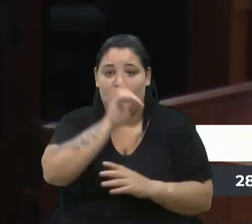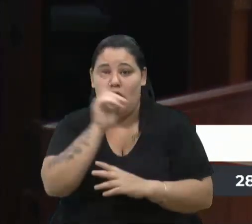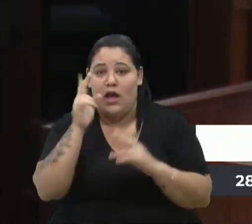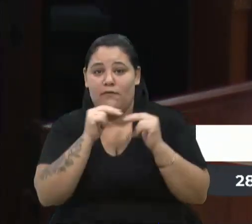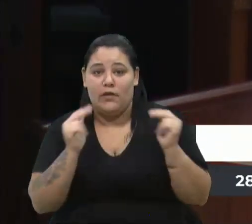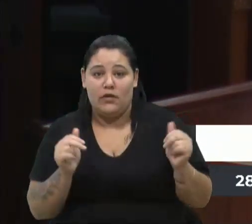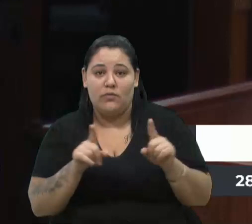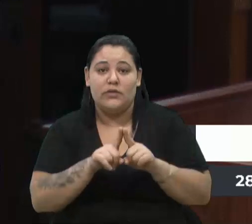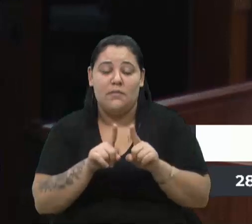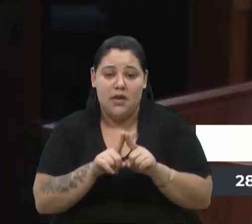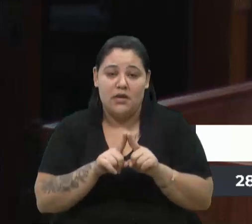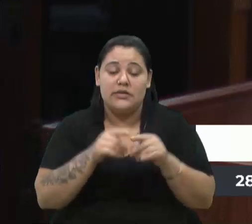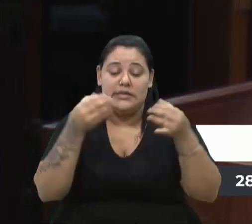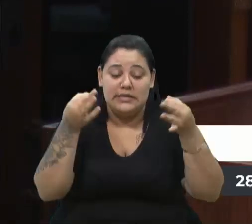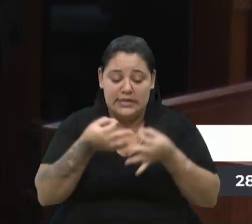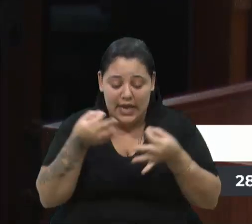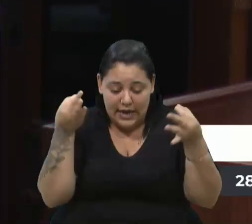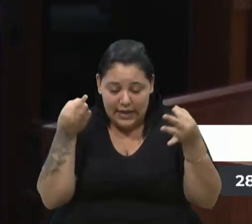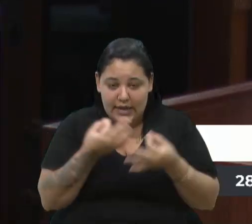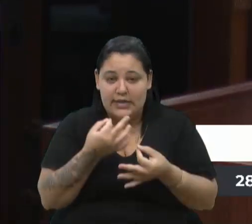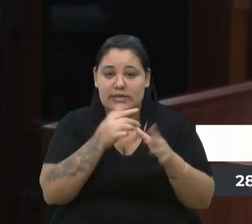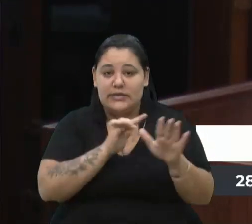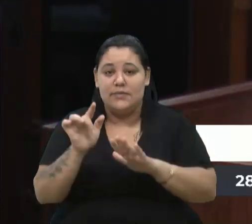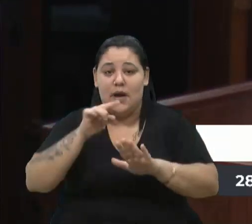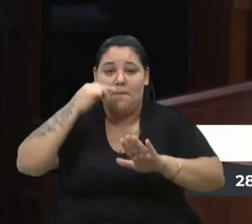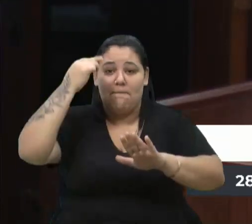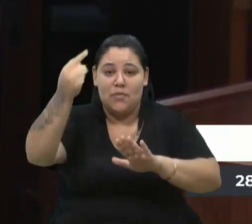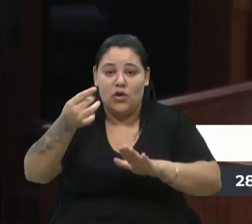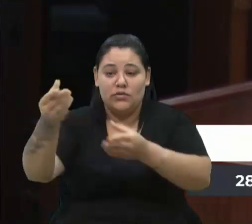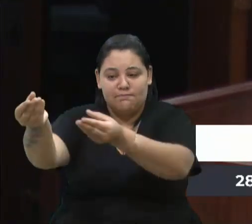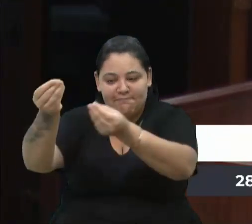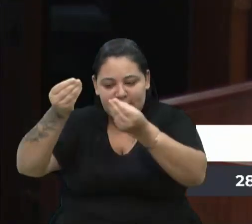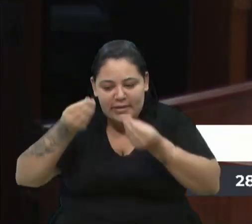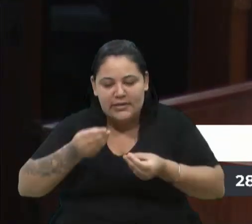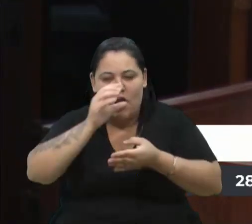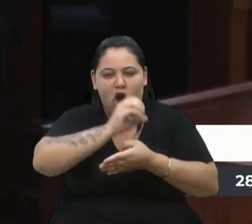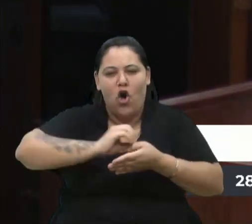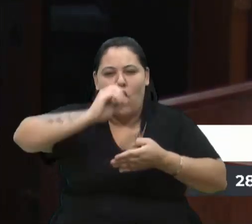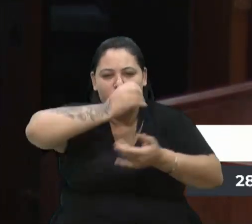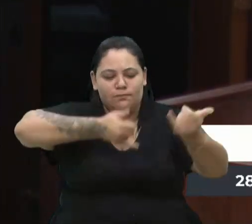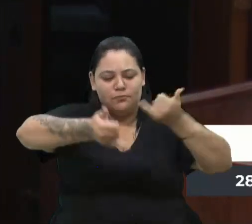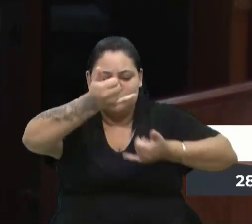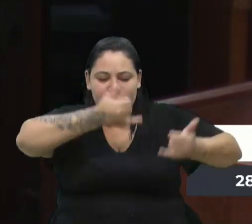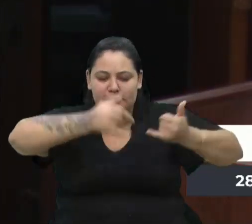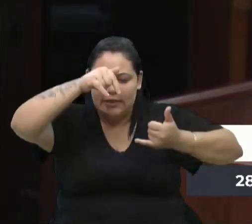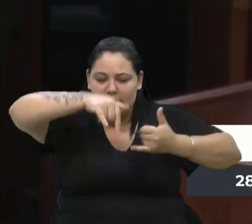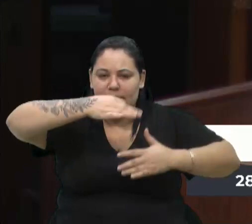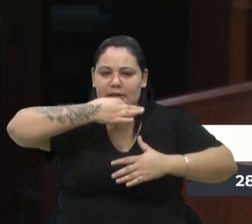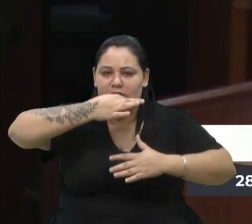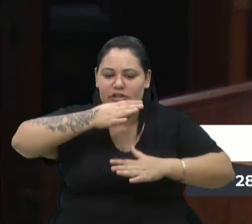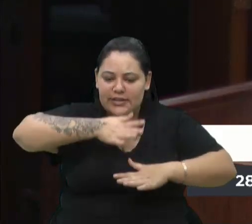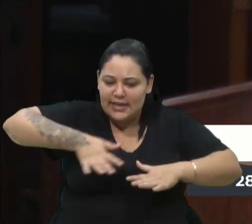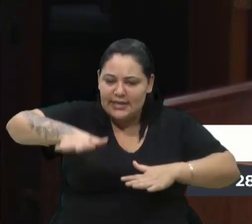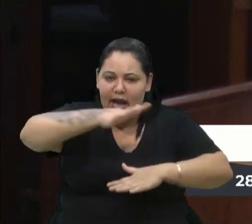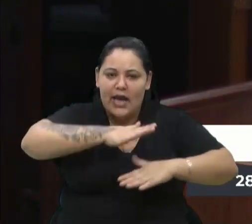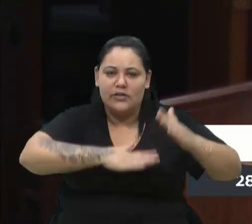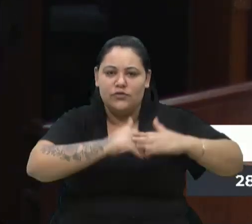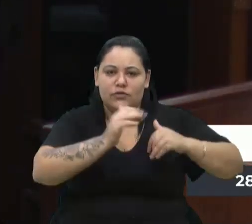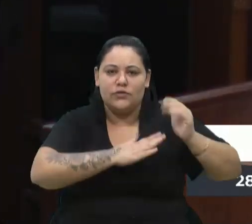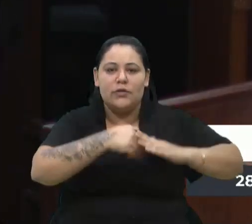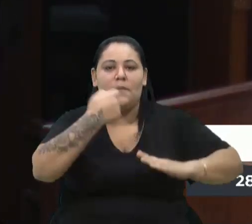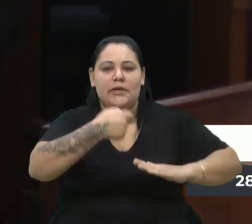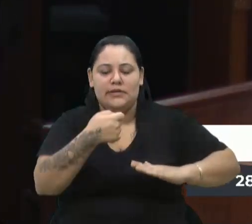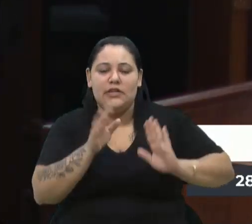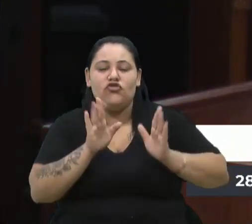com certeza absoluta na semana que vem vamos trazer ótimas novidades nesse setor aqui para Caxias do Sul que precisa muito já tem